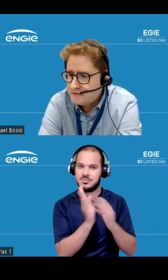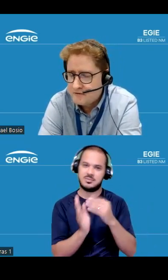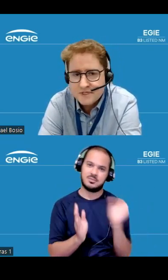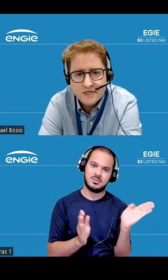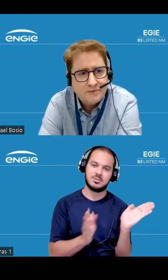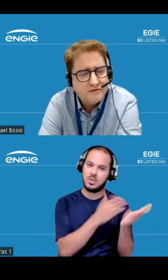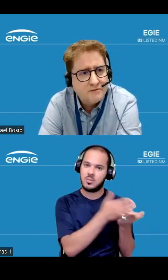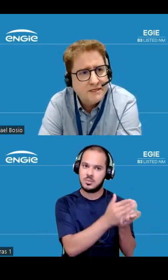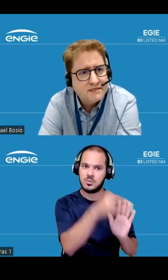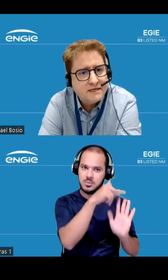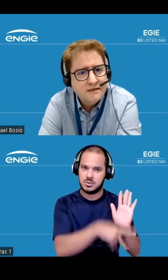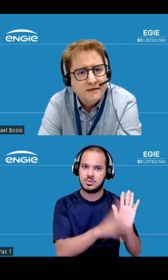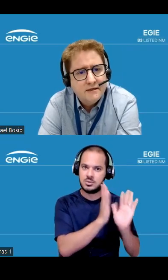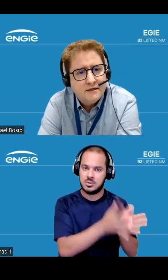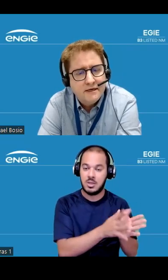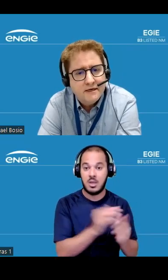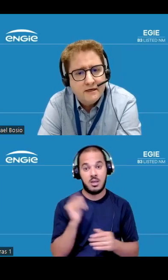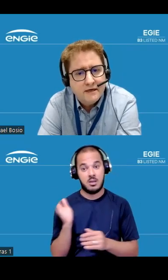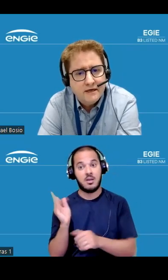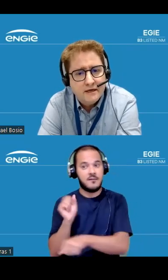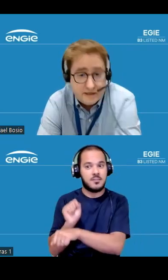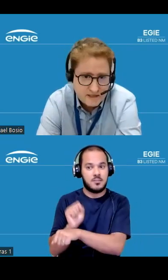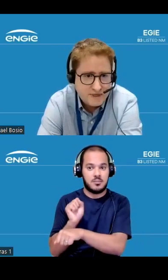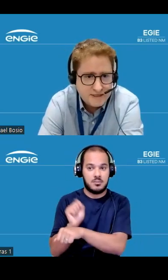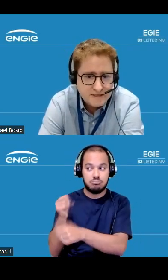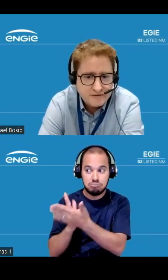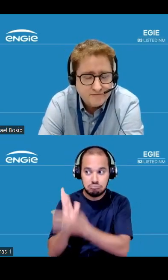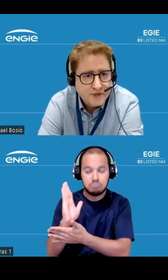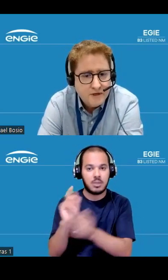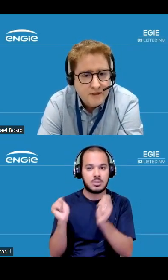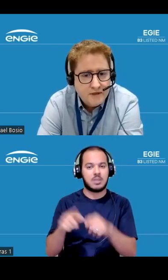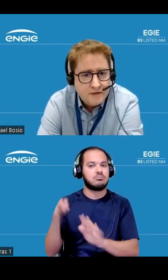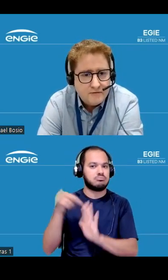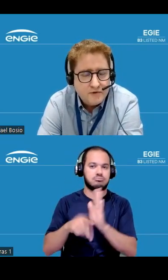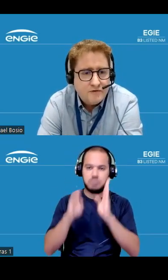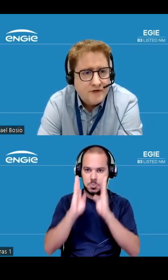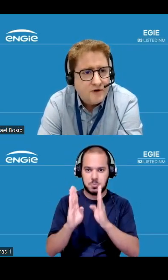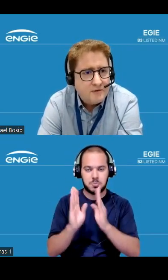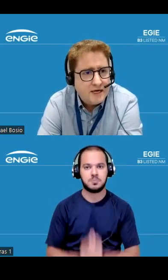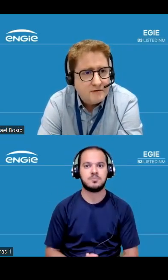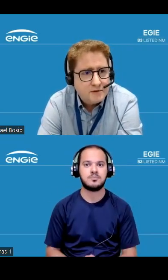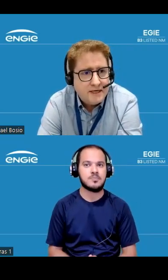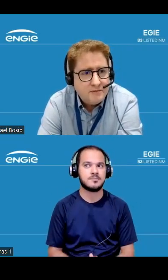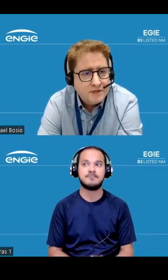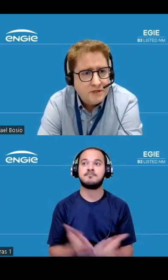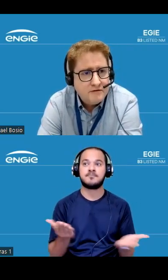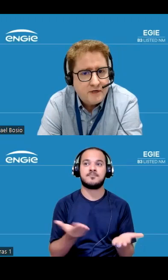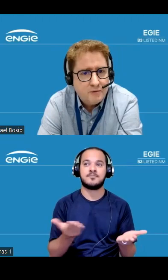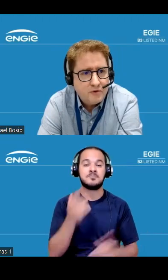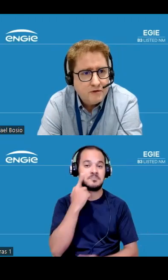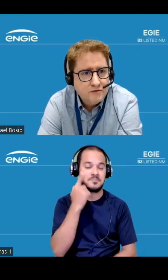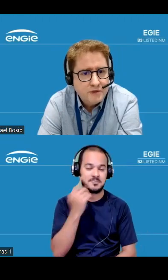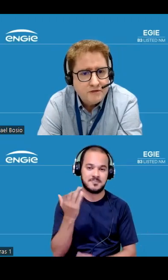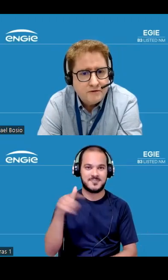sejam suficientes para viabilizar essa implantação vou devolver agora a palavra para TACA para a gente